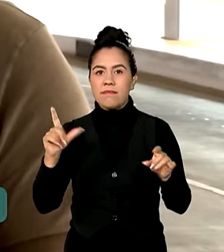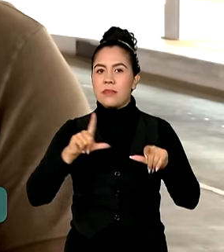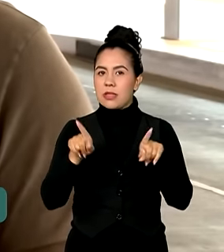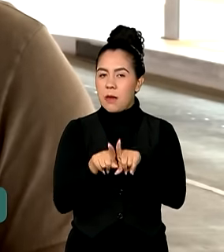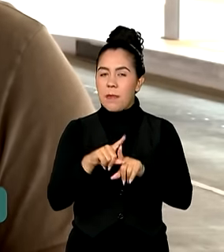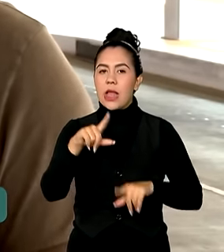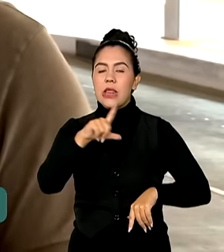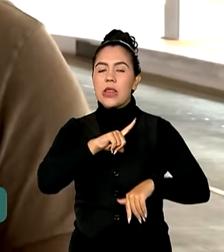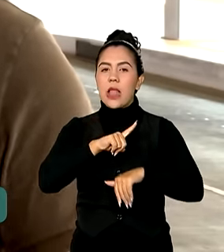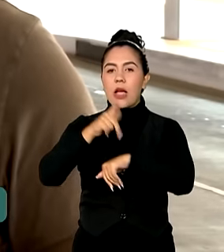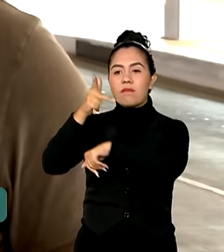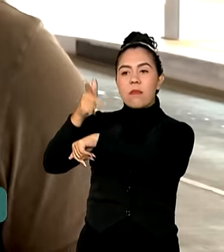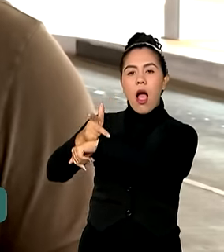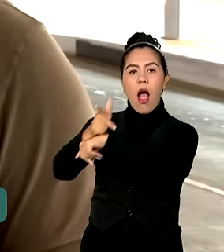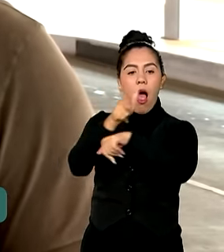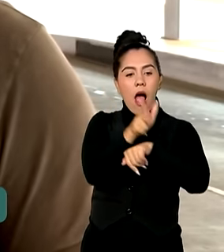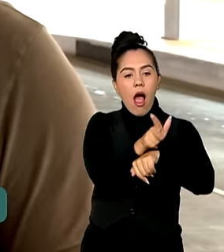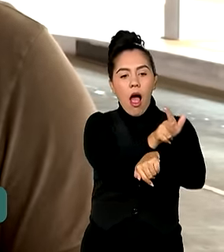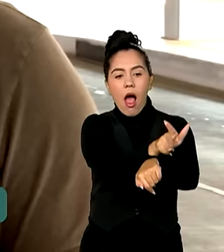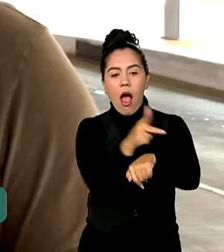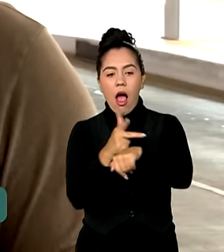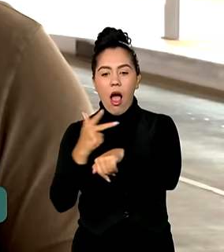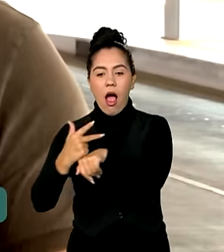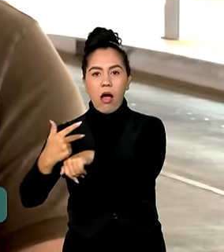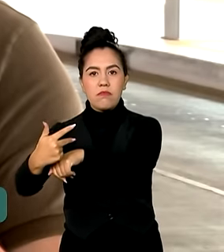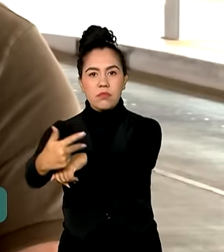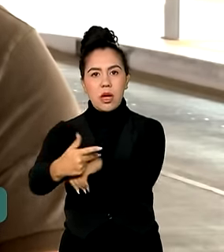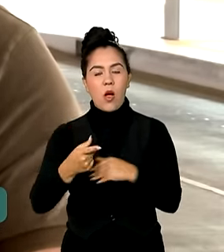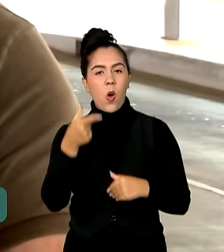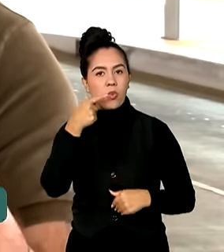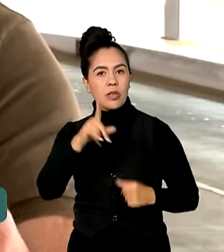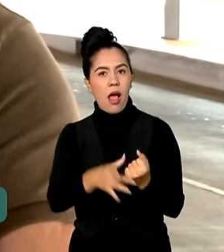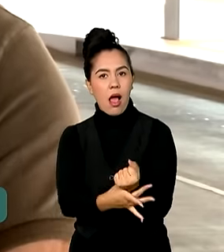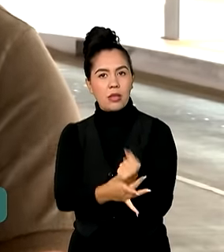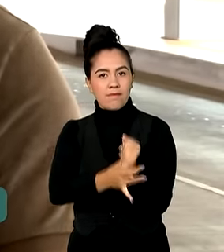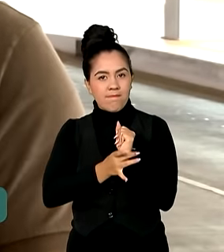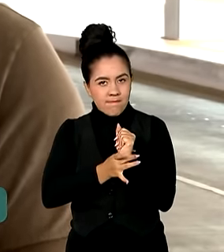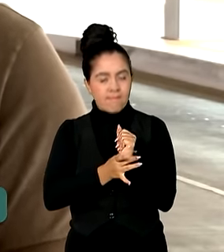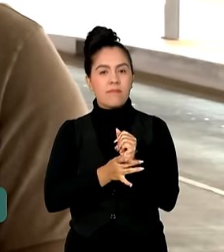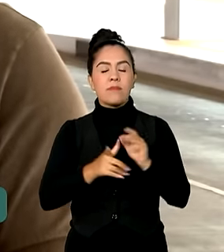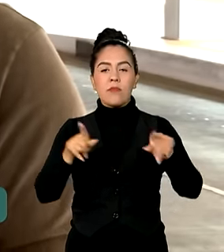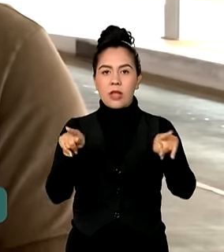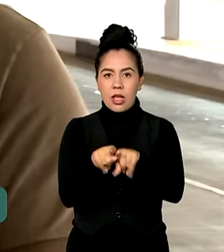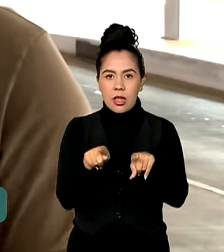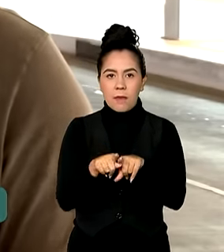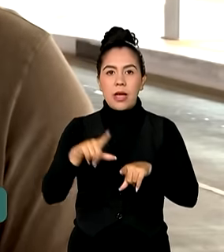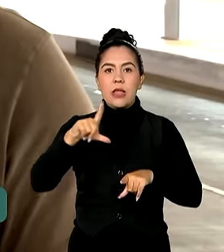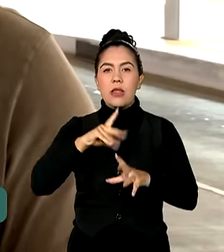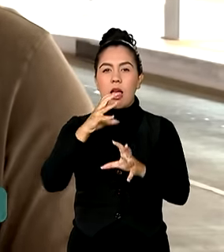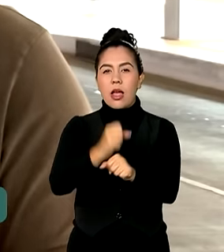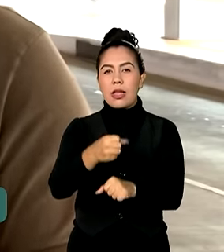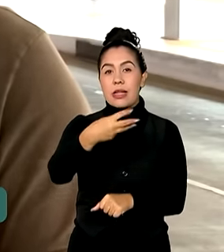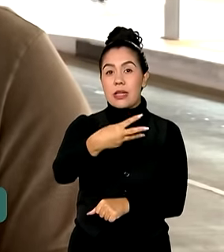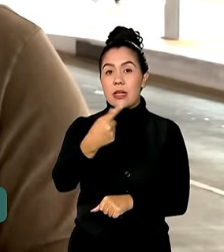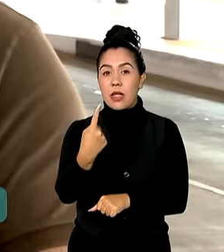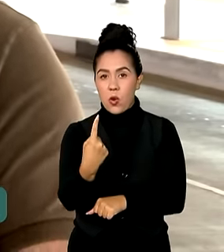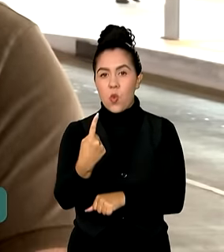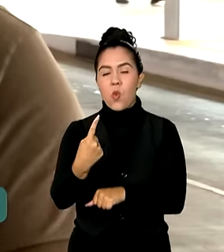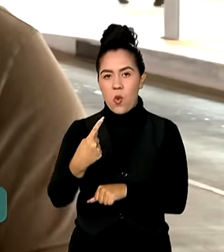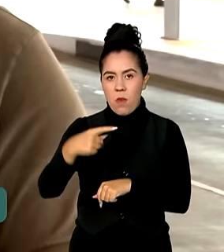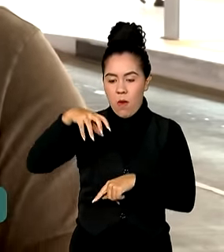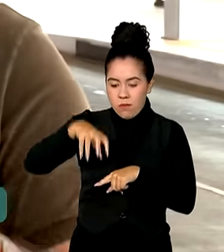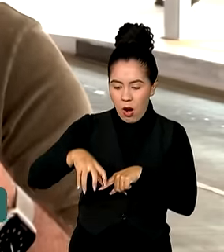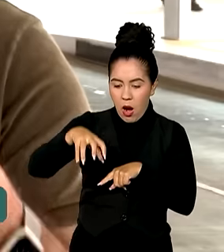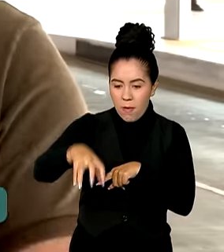que hoje monitora a segurança dentro do terminal. Da mesma forma que nós temos nas estações, são 31 estações, todas elas